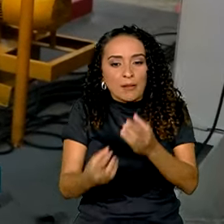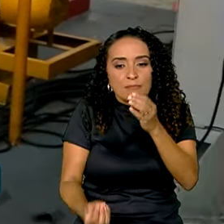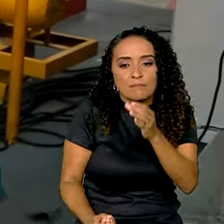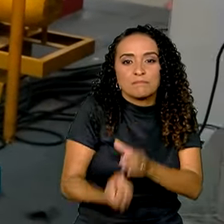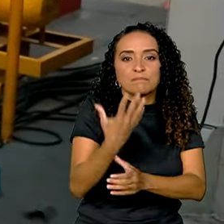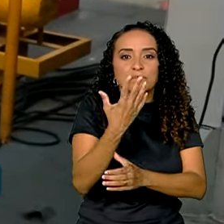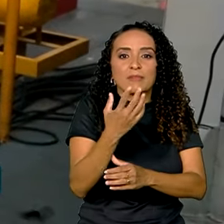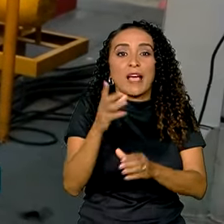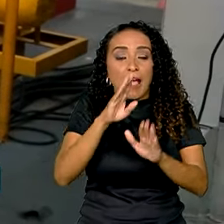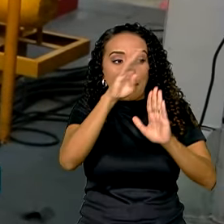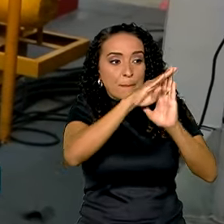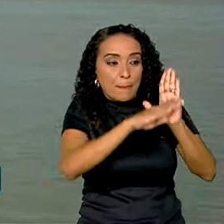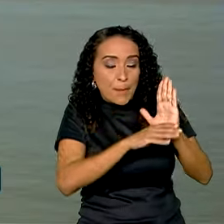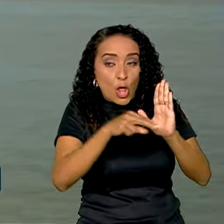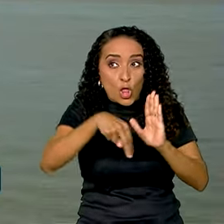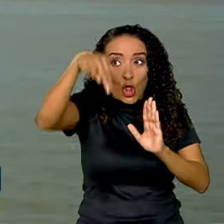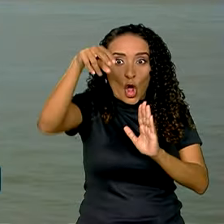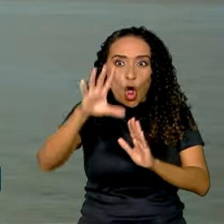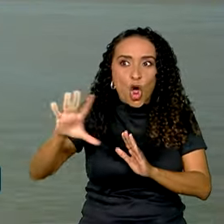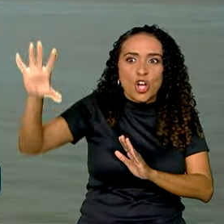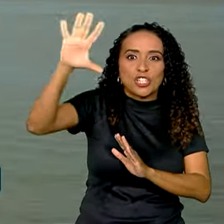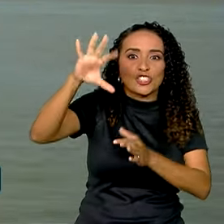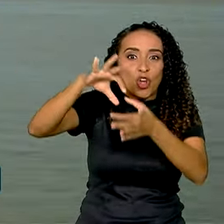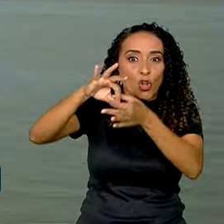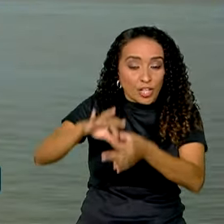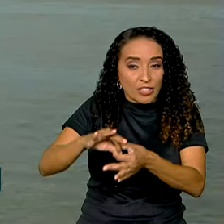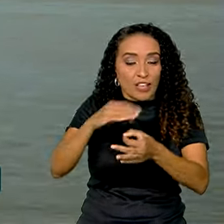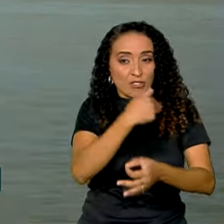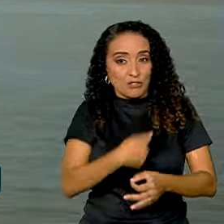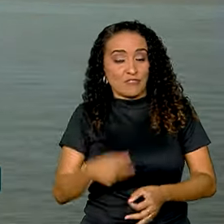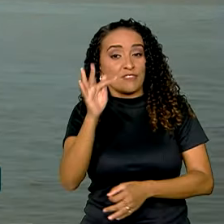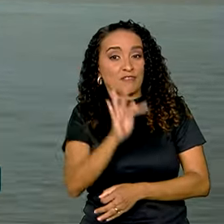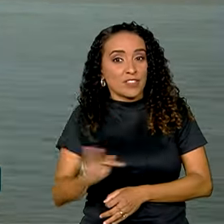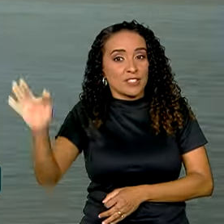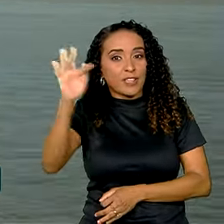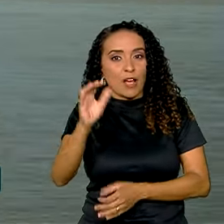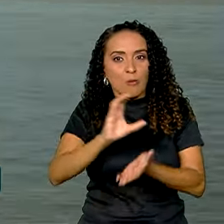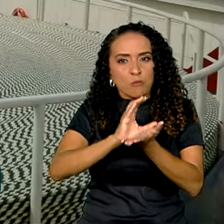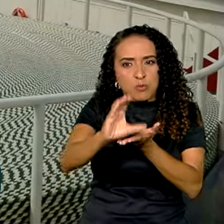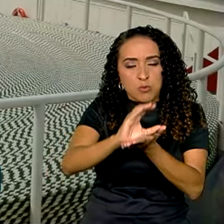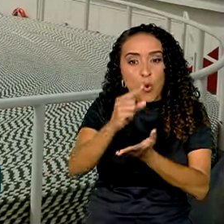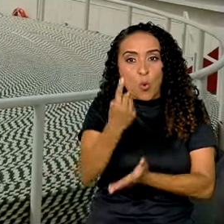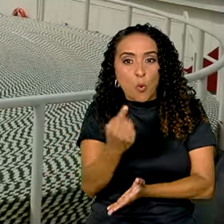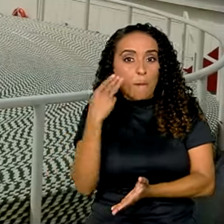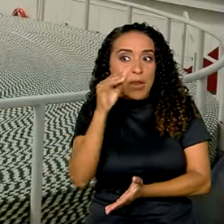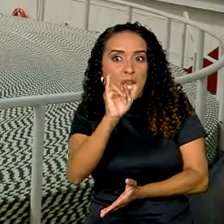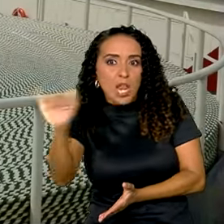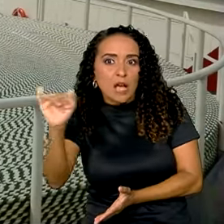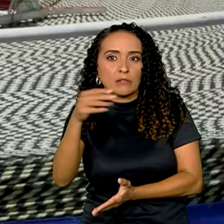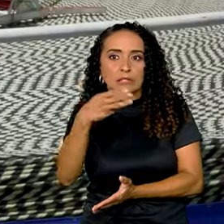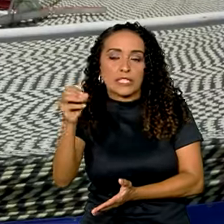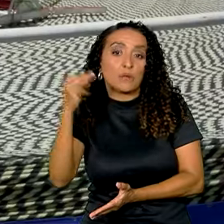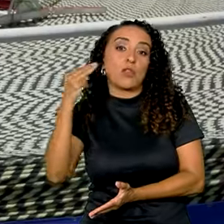faz parte do programa Norte Conectado do governo federal, que está investindo R 1,3 bilhão